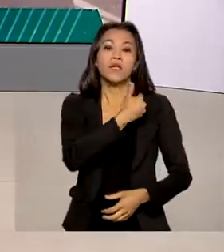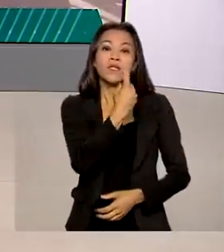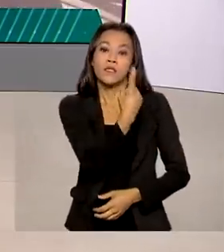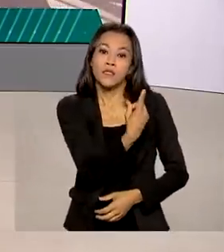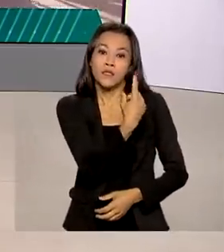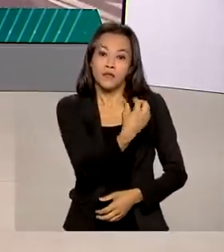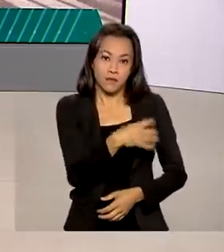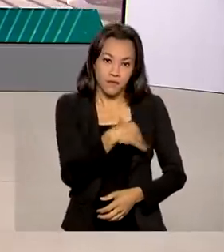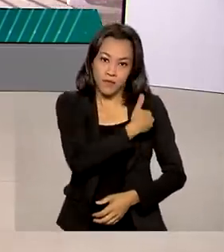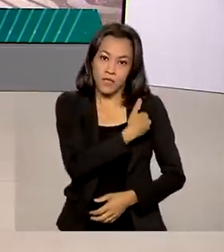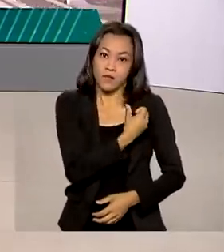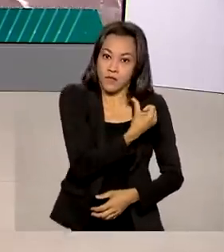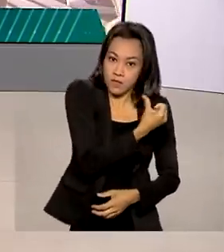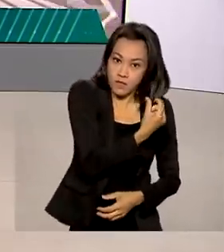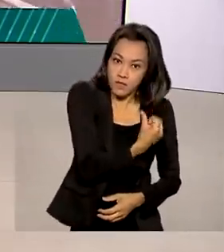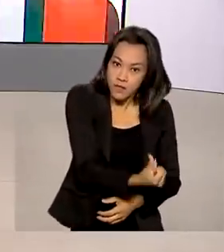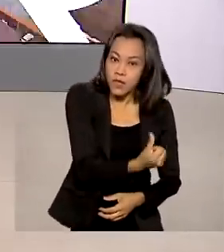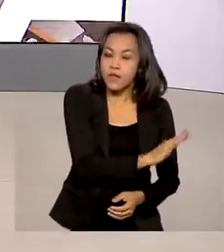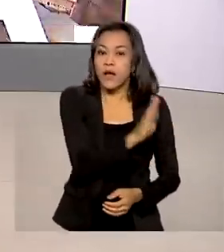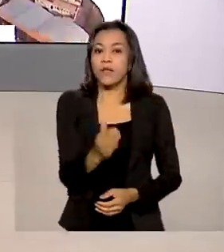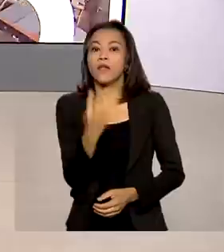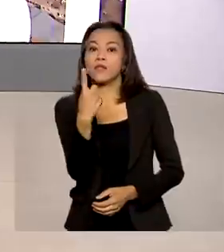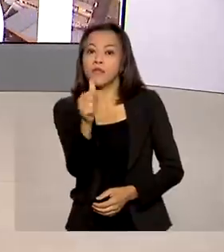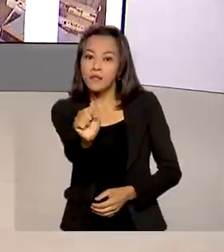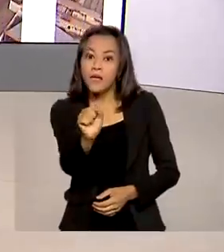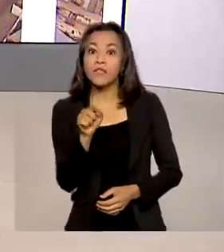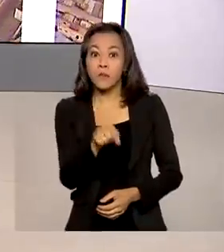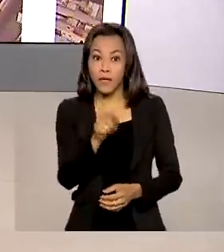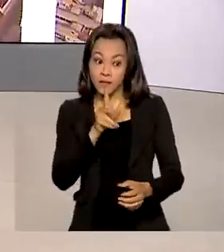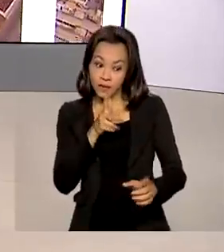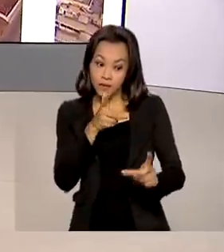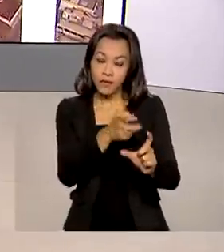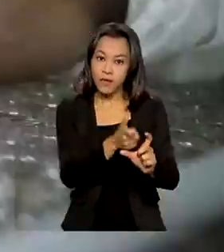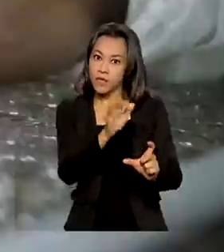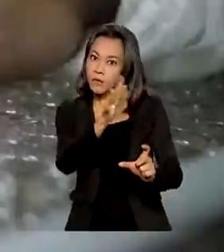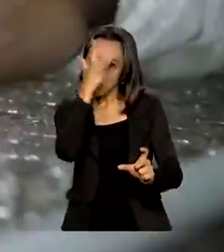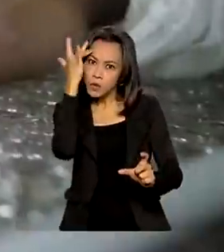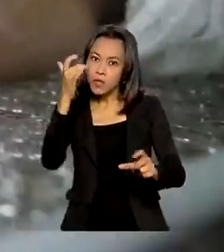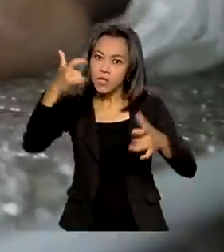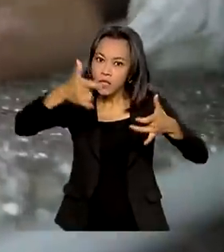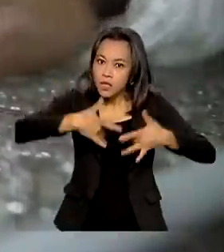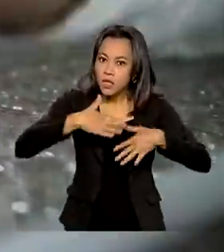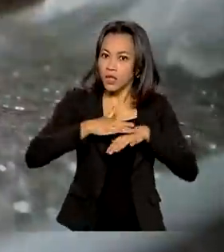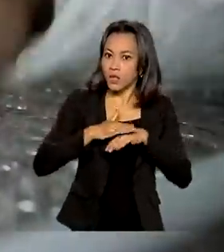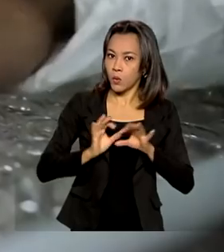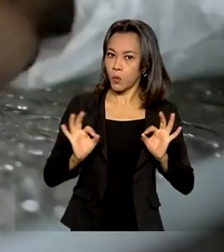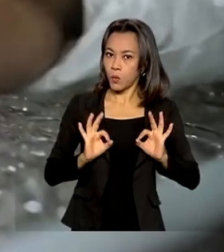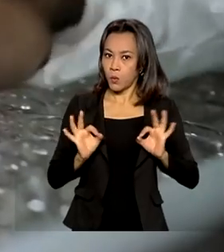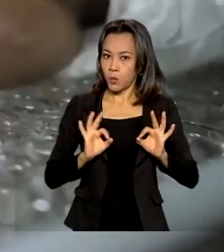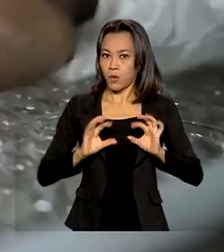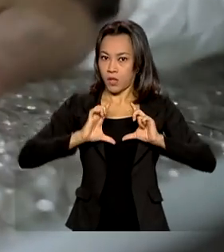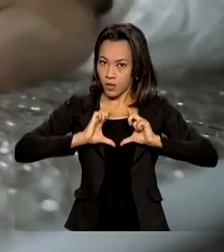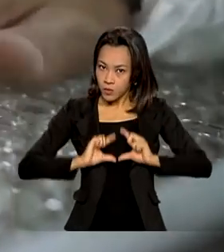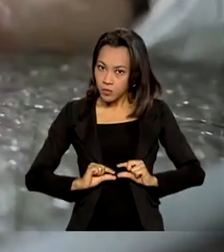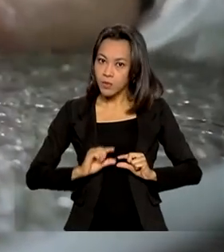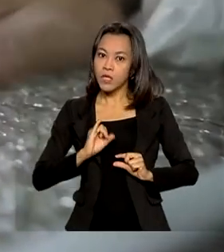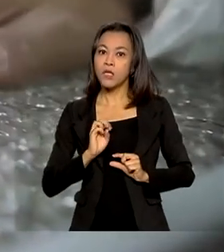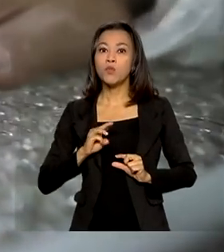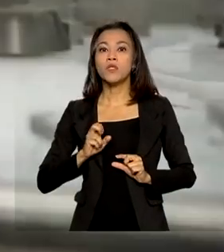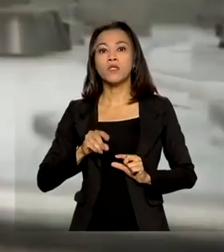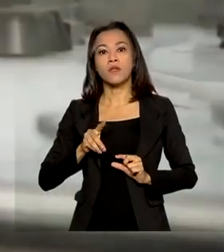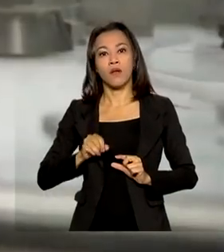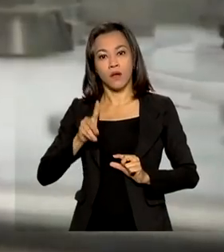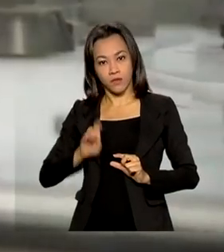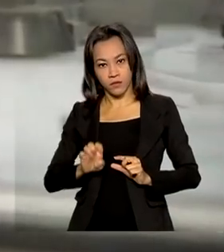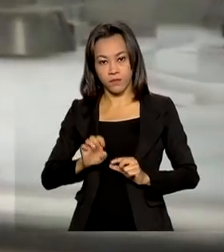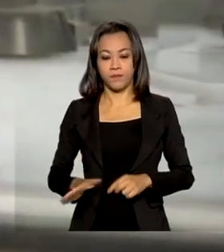orientação de que não seja aplicada em imunocomprometidos. O Ministério da Saúde informou que